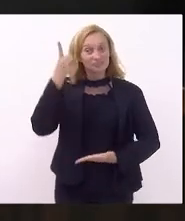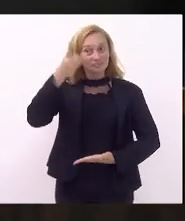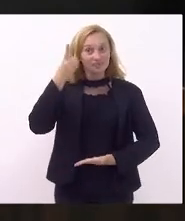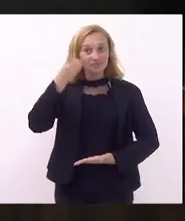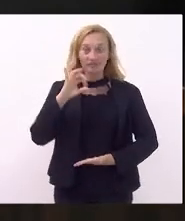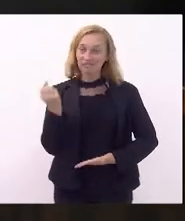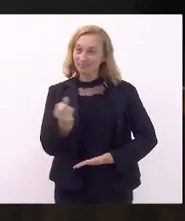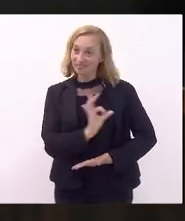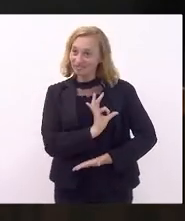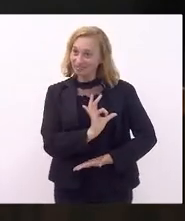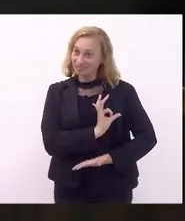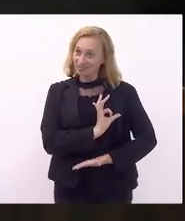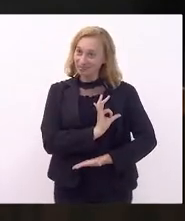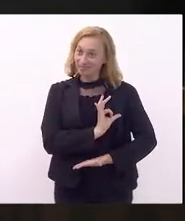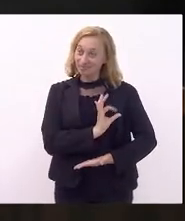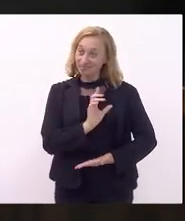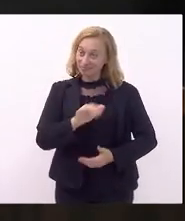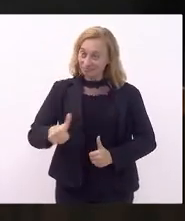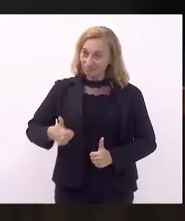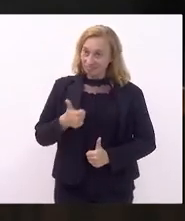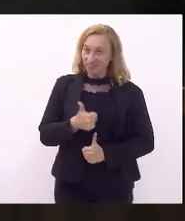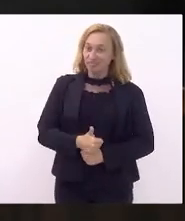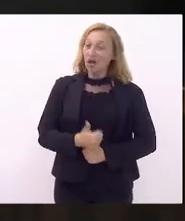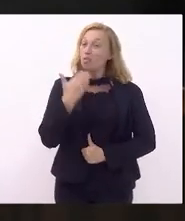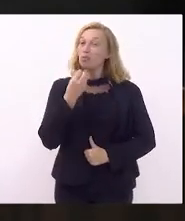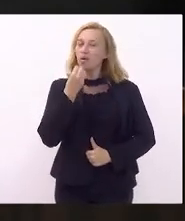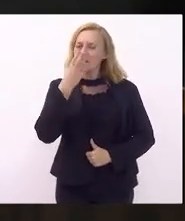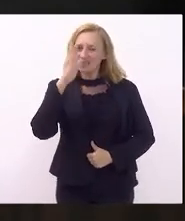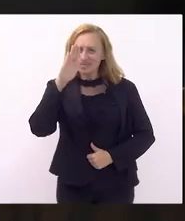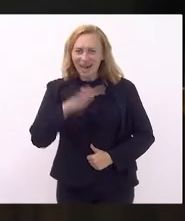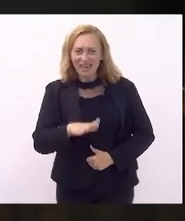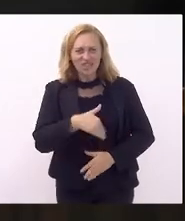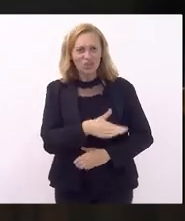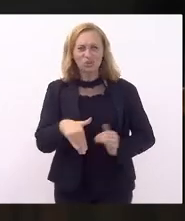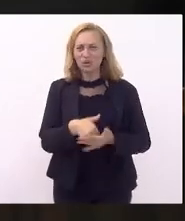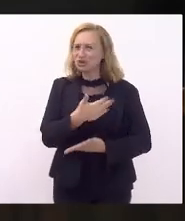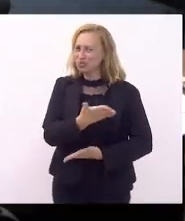Rocha para assumir a presidência. Boa tarde a todas e todos.